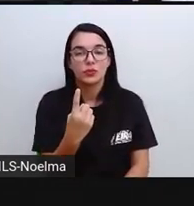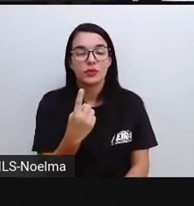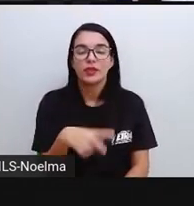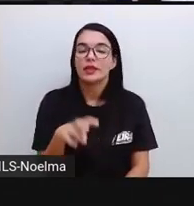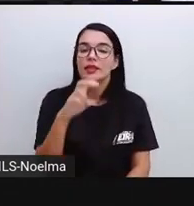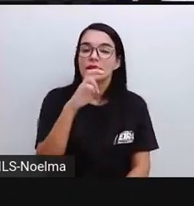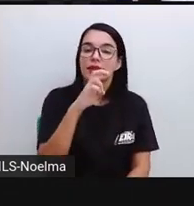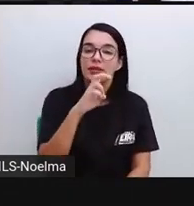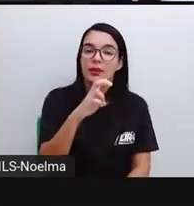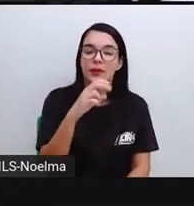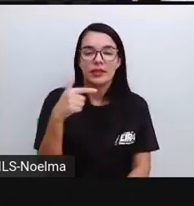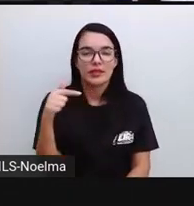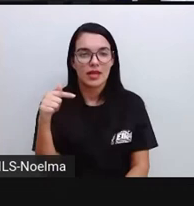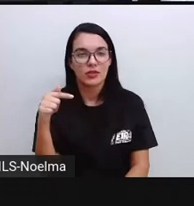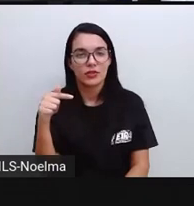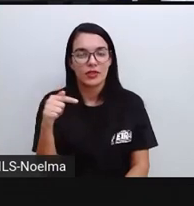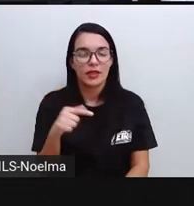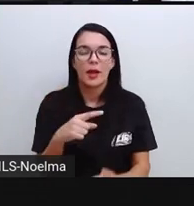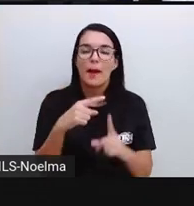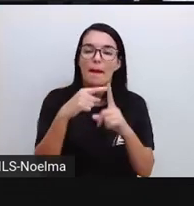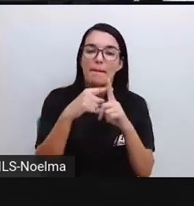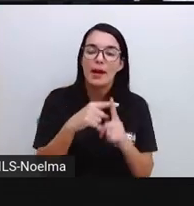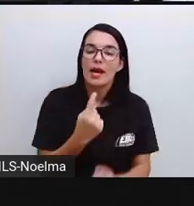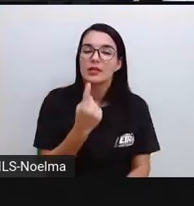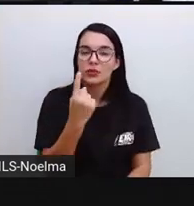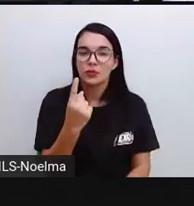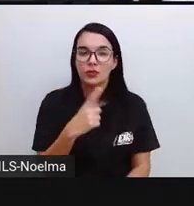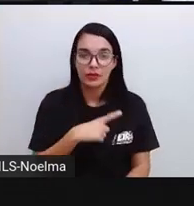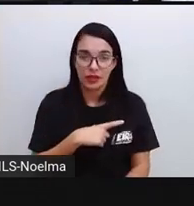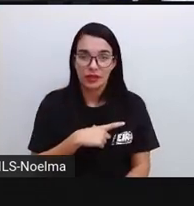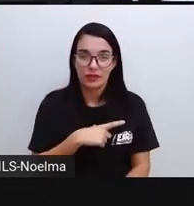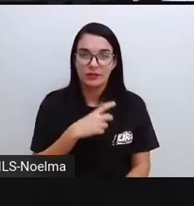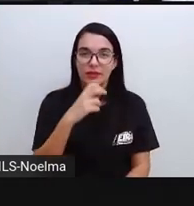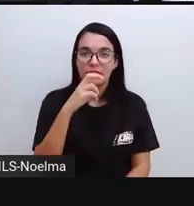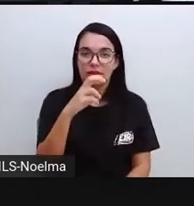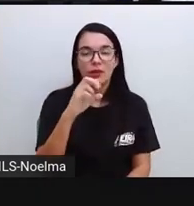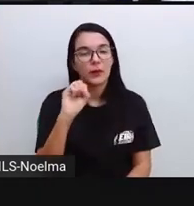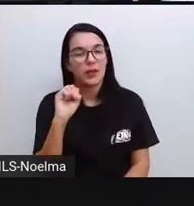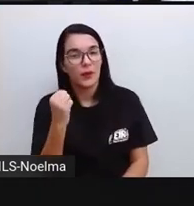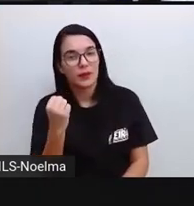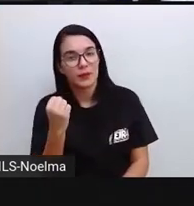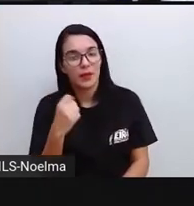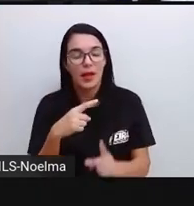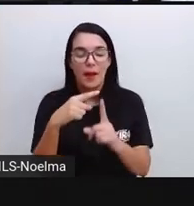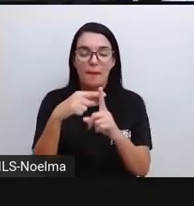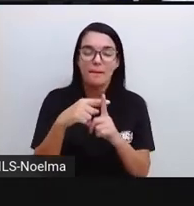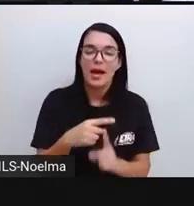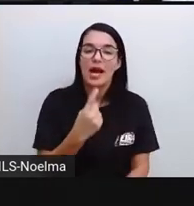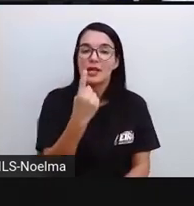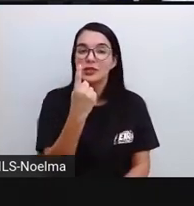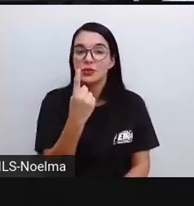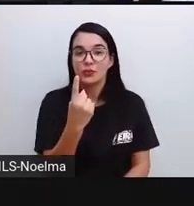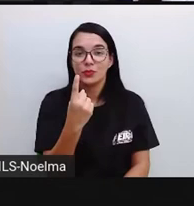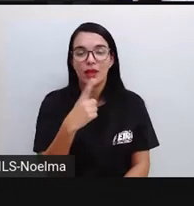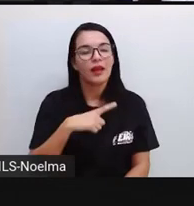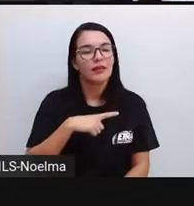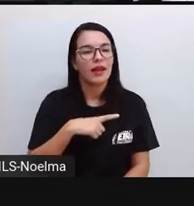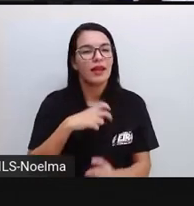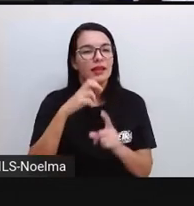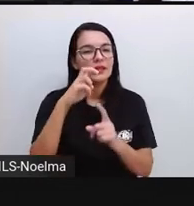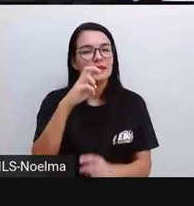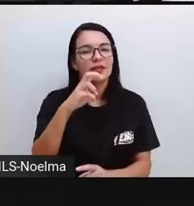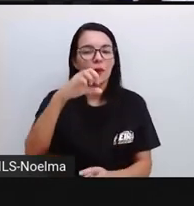um, cinquenta e sete. mais um, 58, mais um,